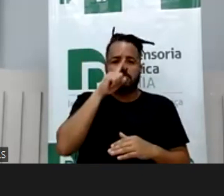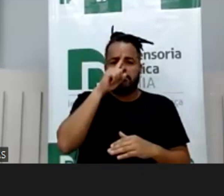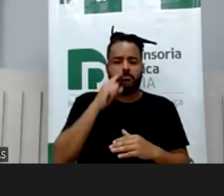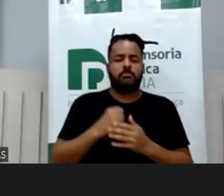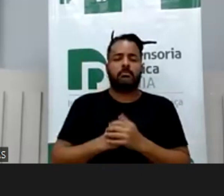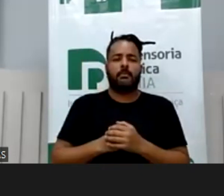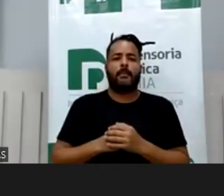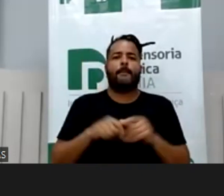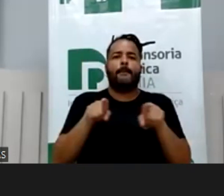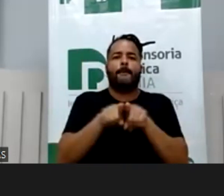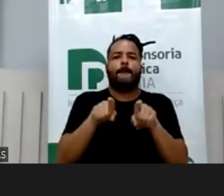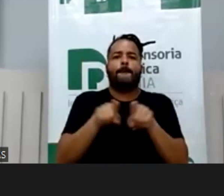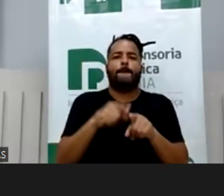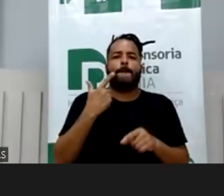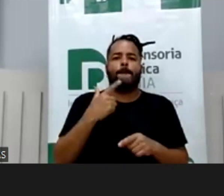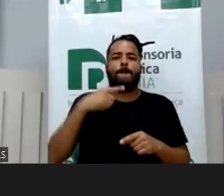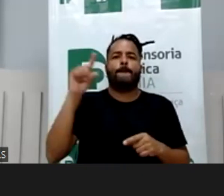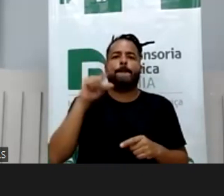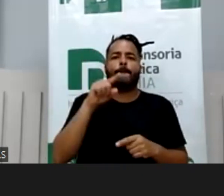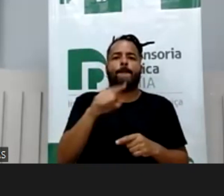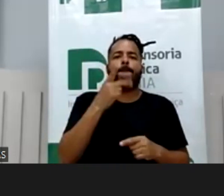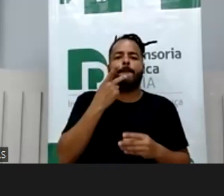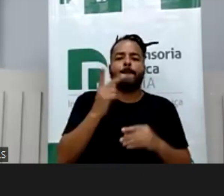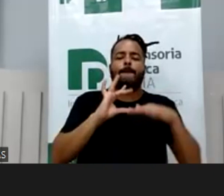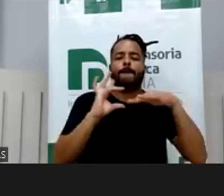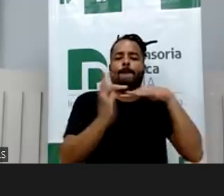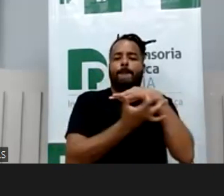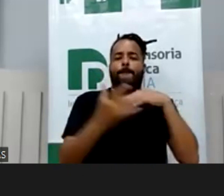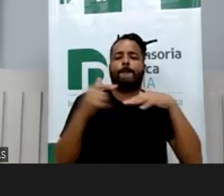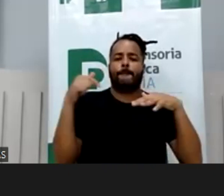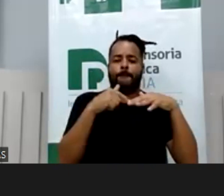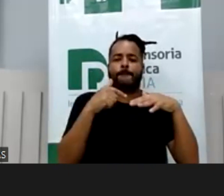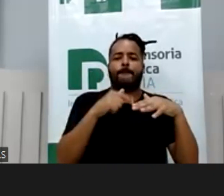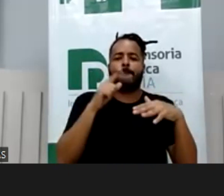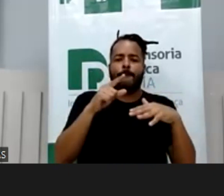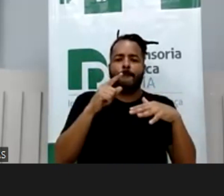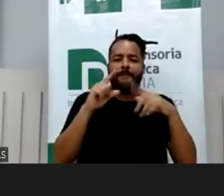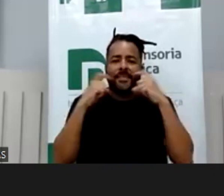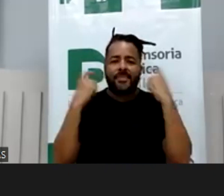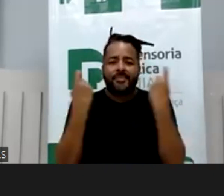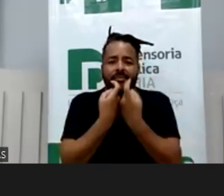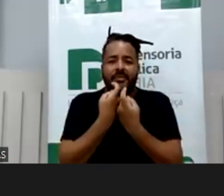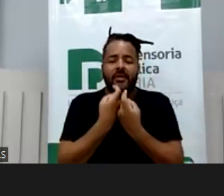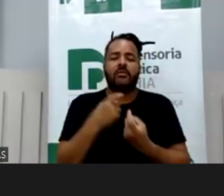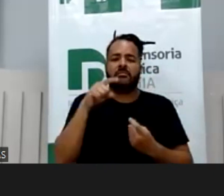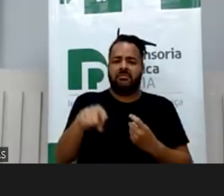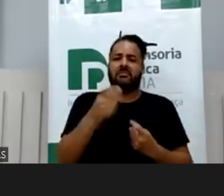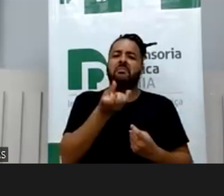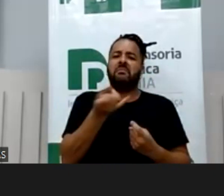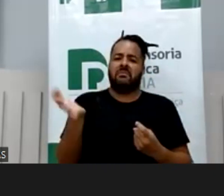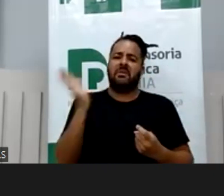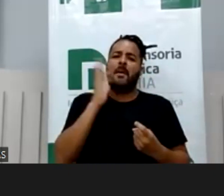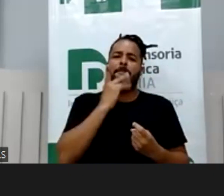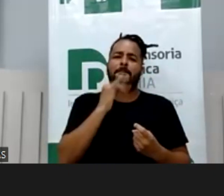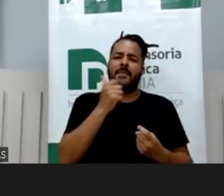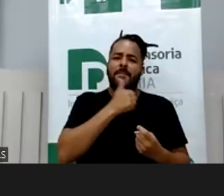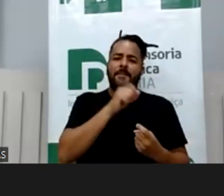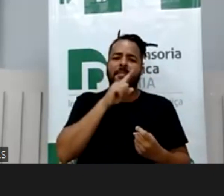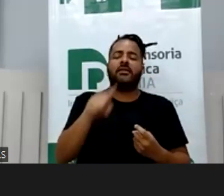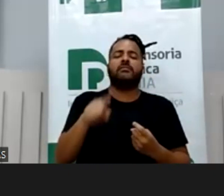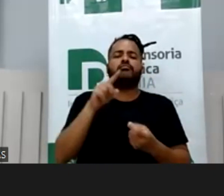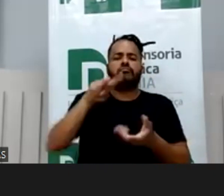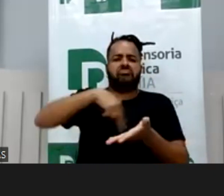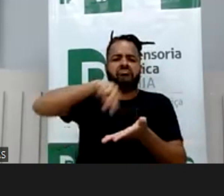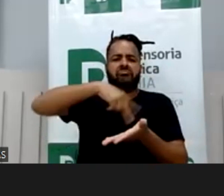é a questão da rede social na sexualidade. muitos pais colocam, de fato, a mina dançando,